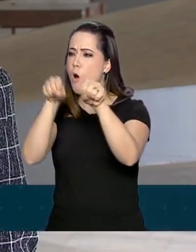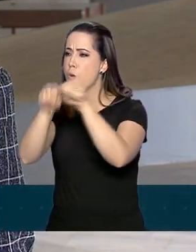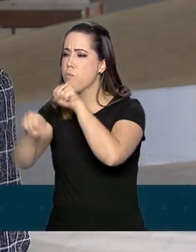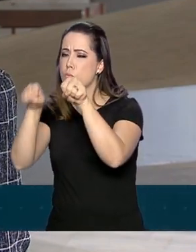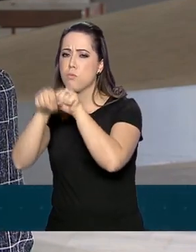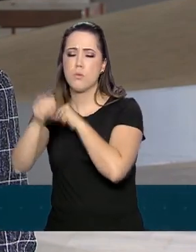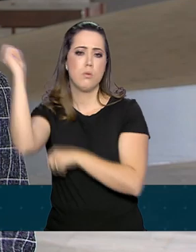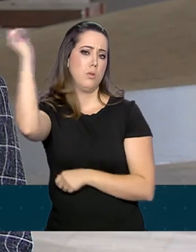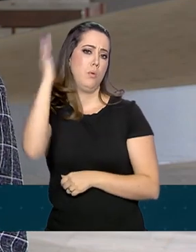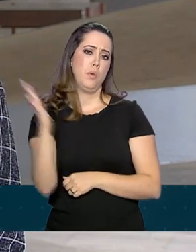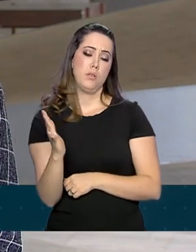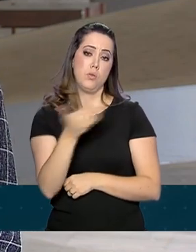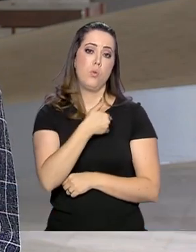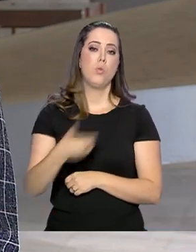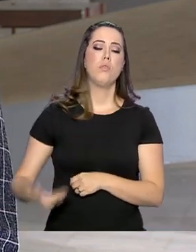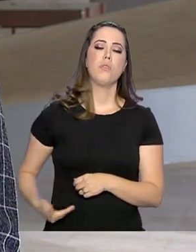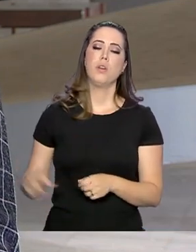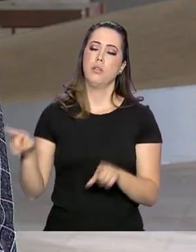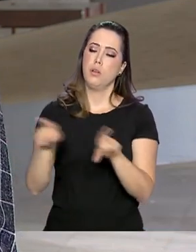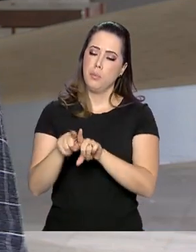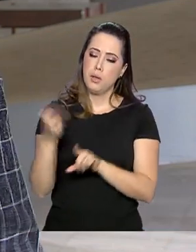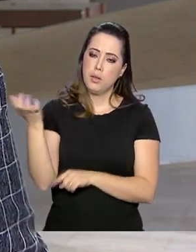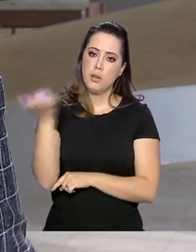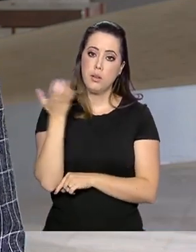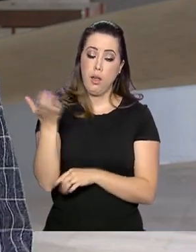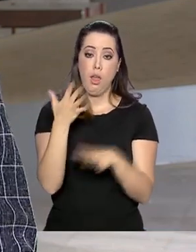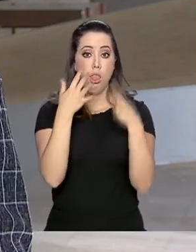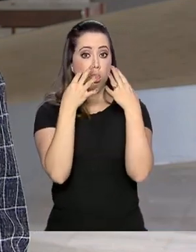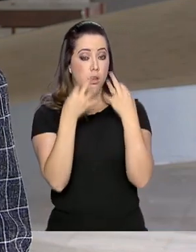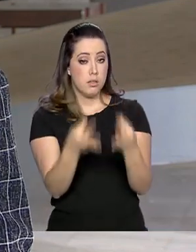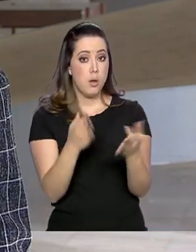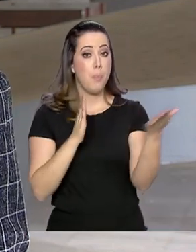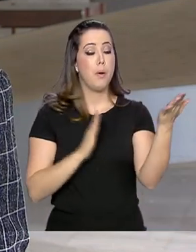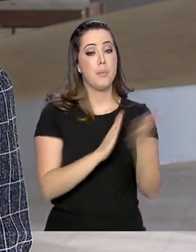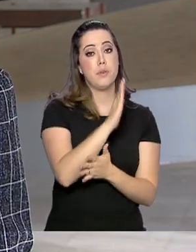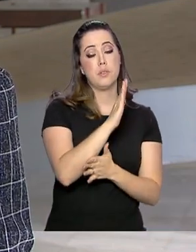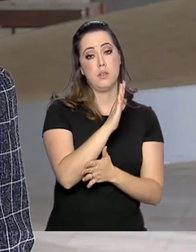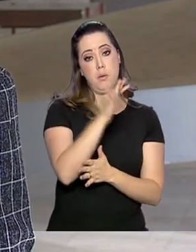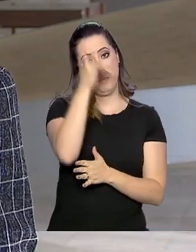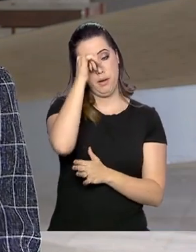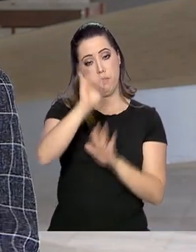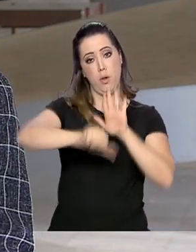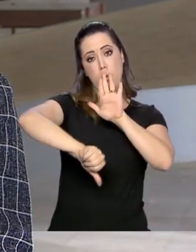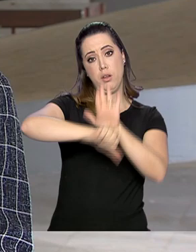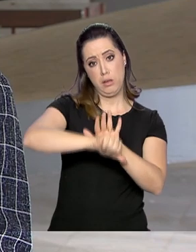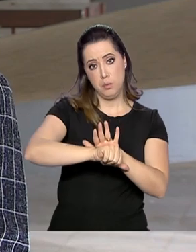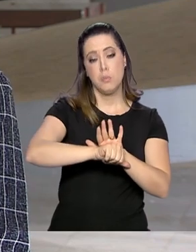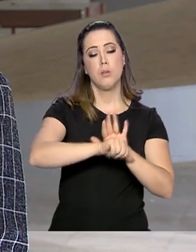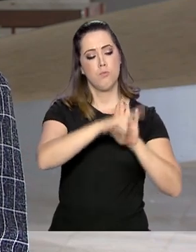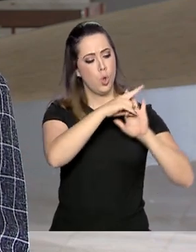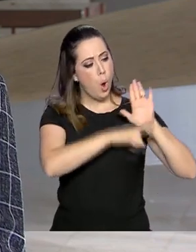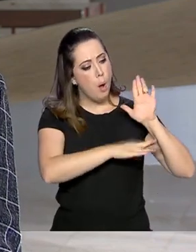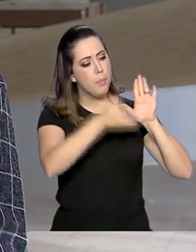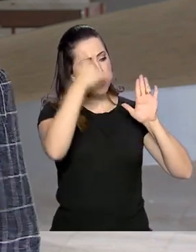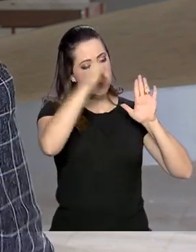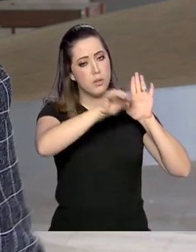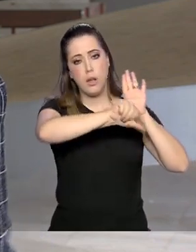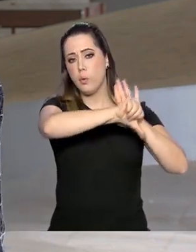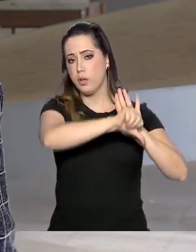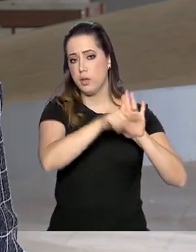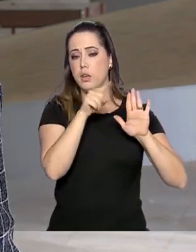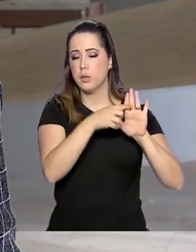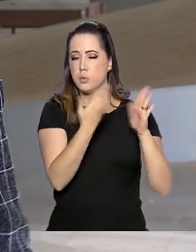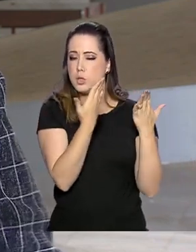governo também quer chamar a atenção para a necessidade da aprovação do pacote anticrime, que está sendo analisado pelo